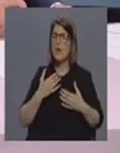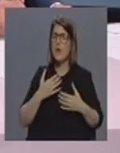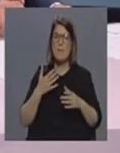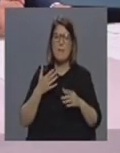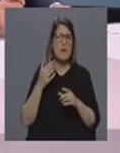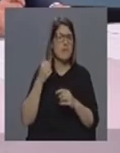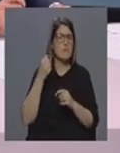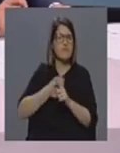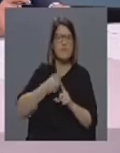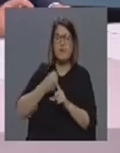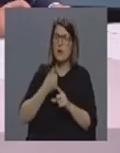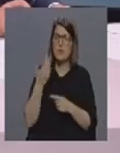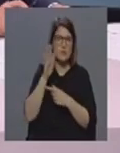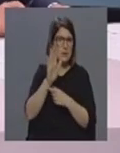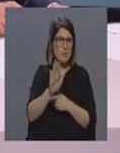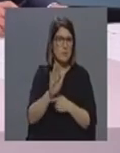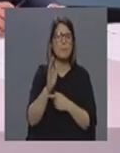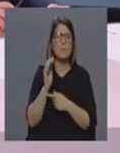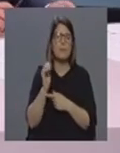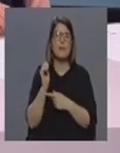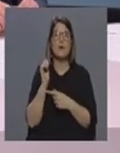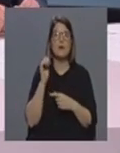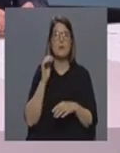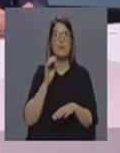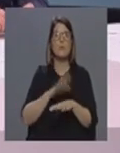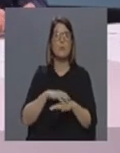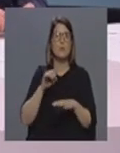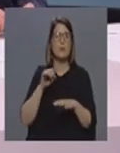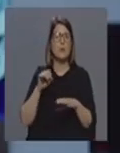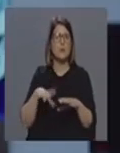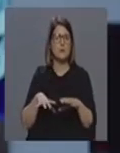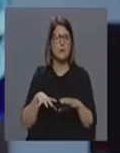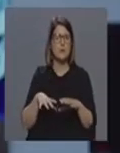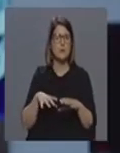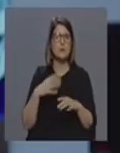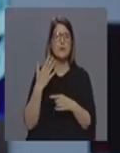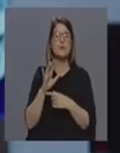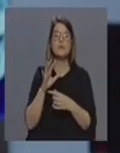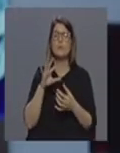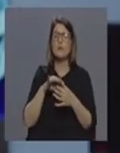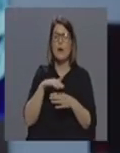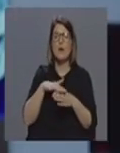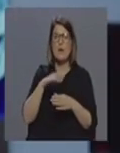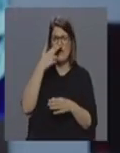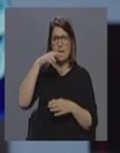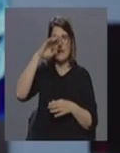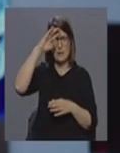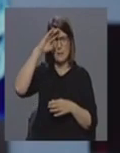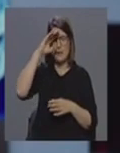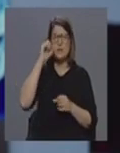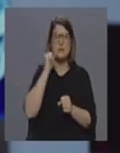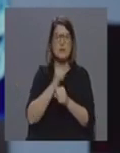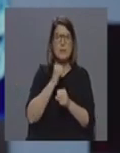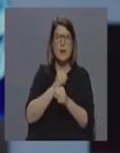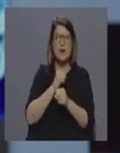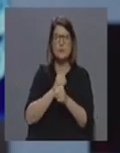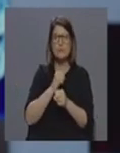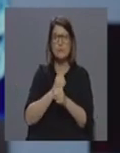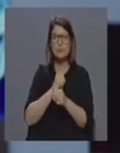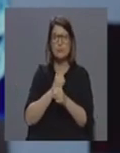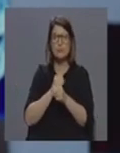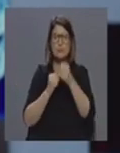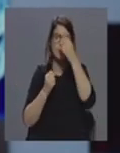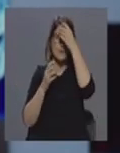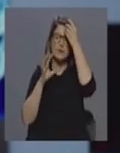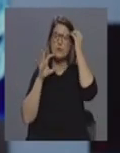assim de um exemplo muito concreto com a resposta à atividade gripal nós entanto todo o trabalho que tem sido feito ao nível também de